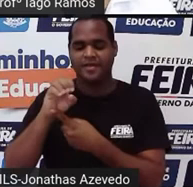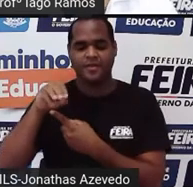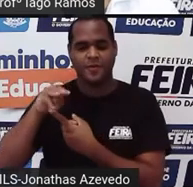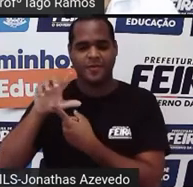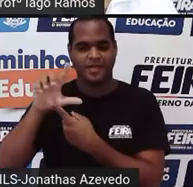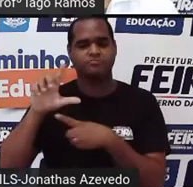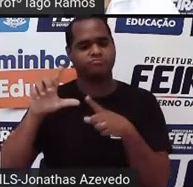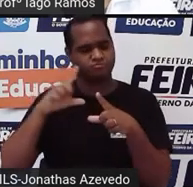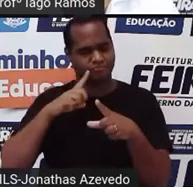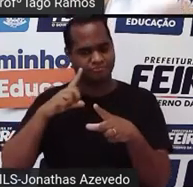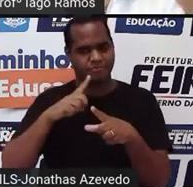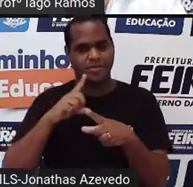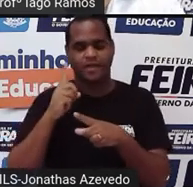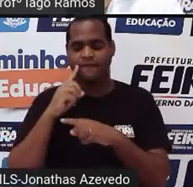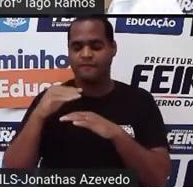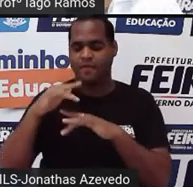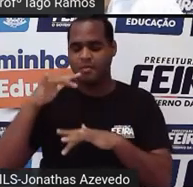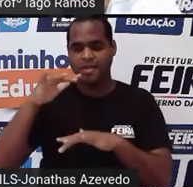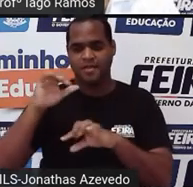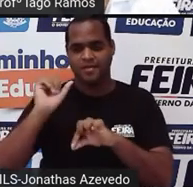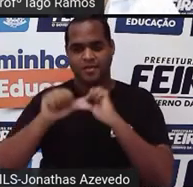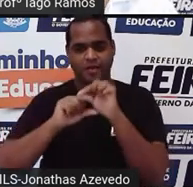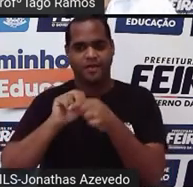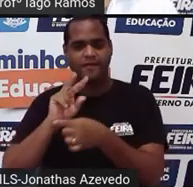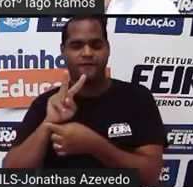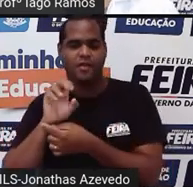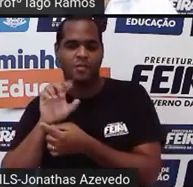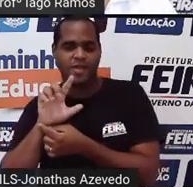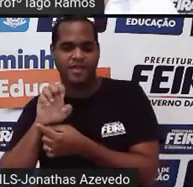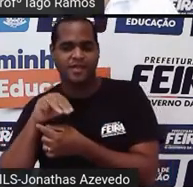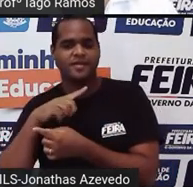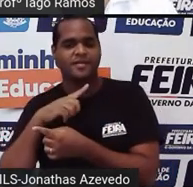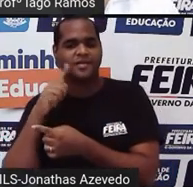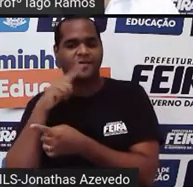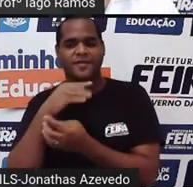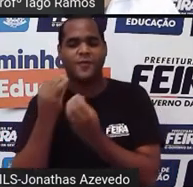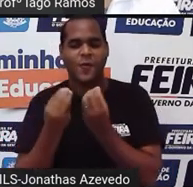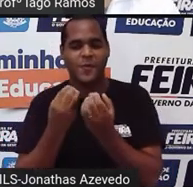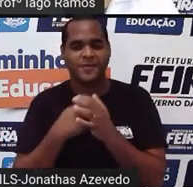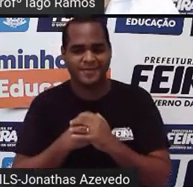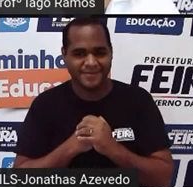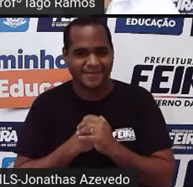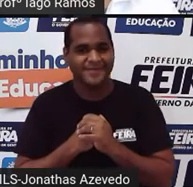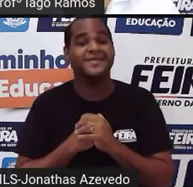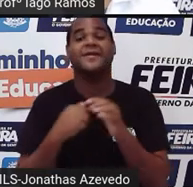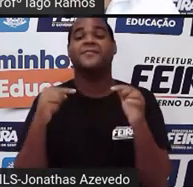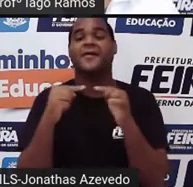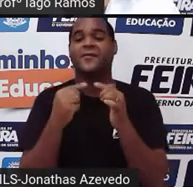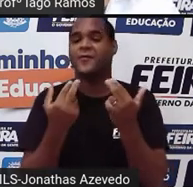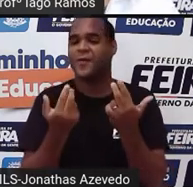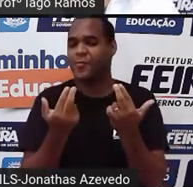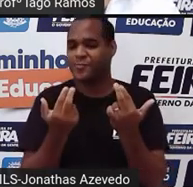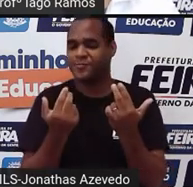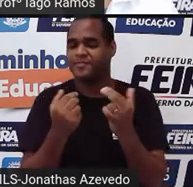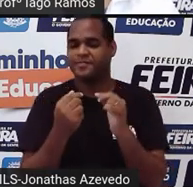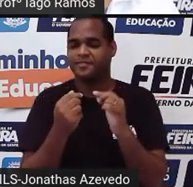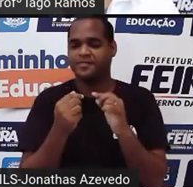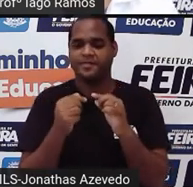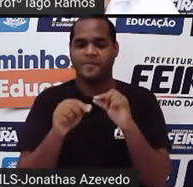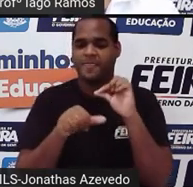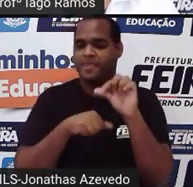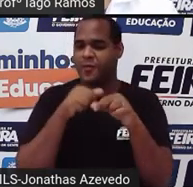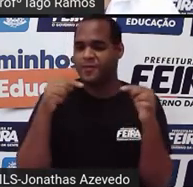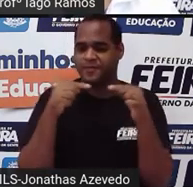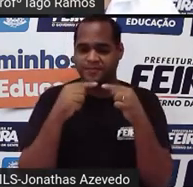ml virar o volume da garrafa, tá bom? Então, da mesma forma, a gente precisa